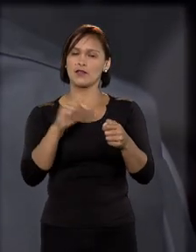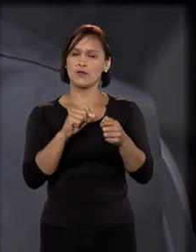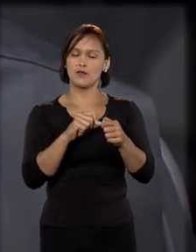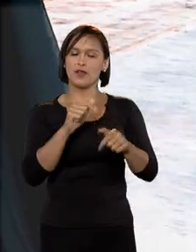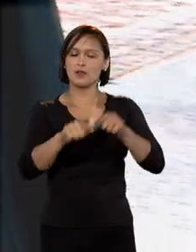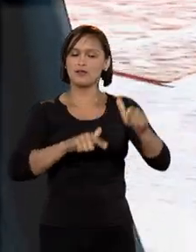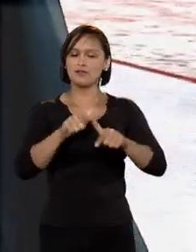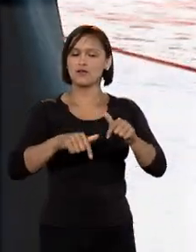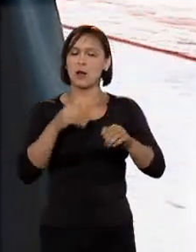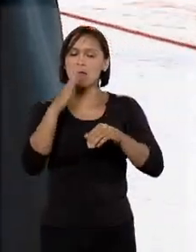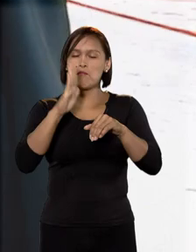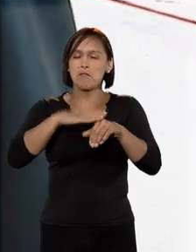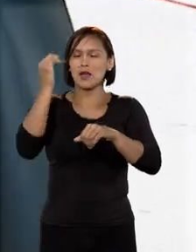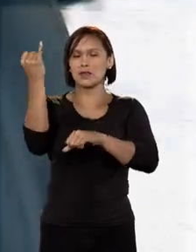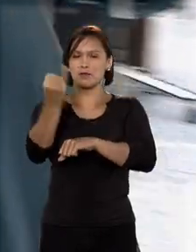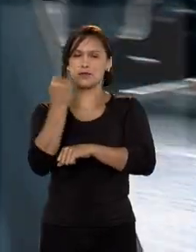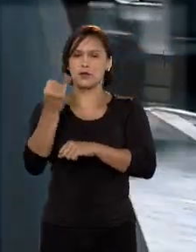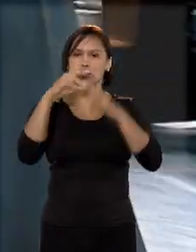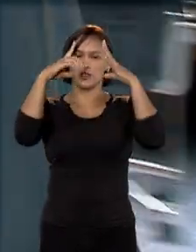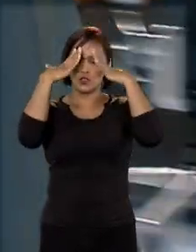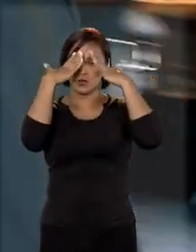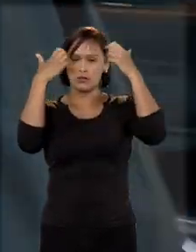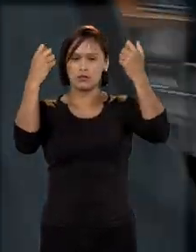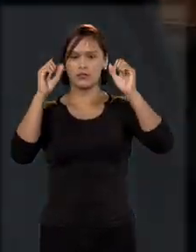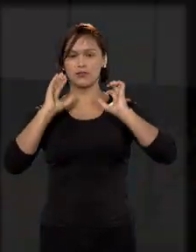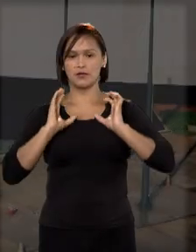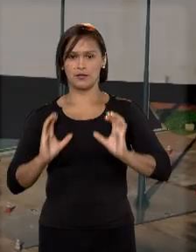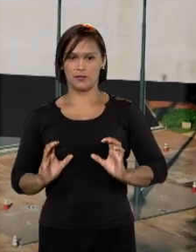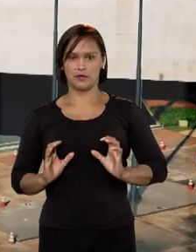missão, ser o Tribunal da Cidadania.